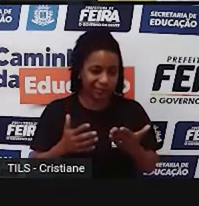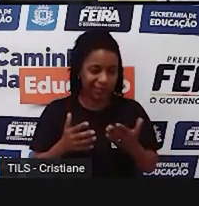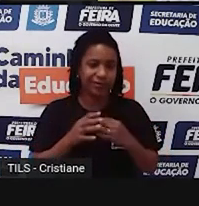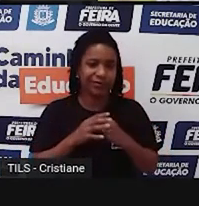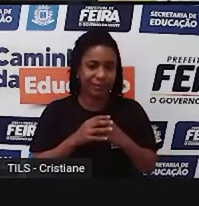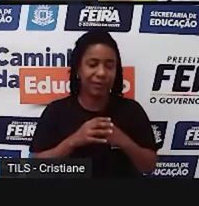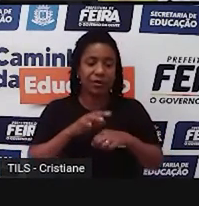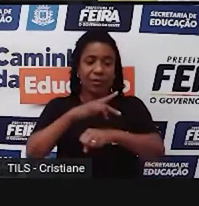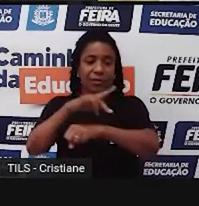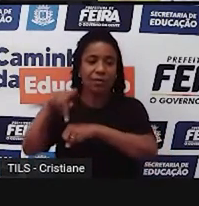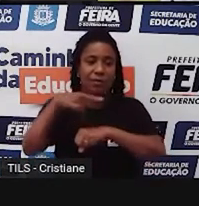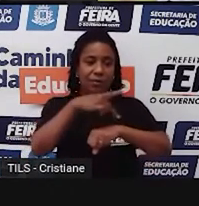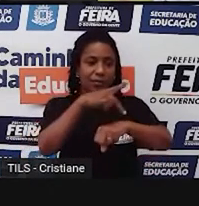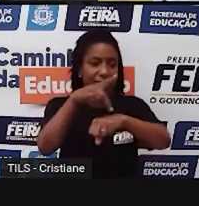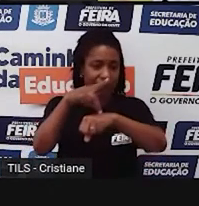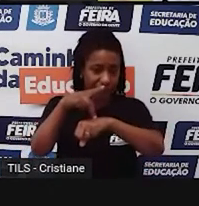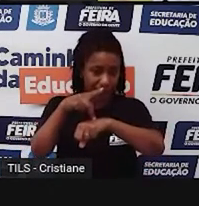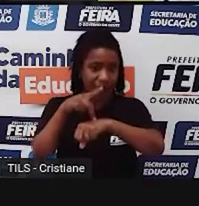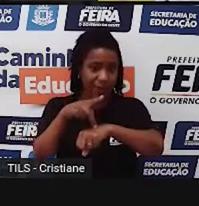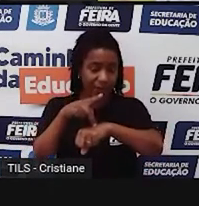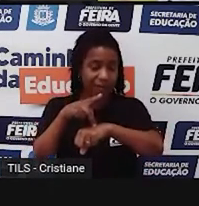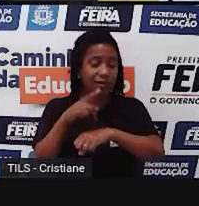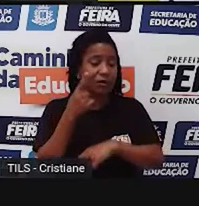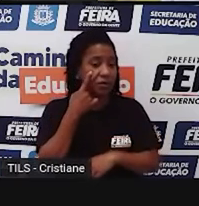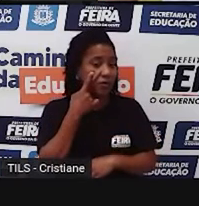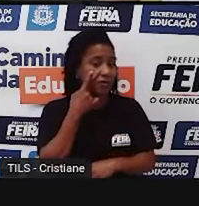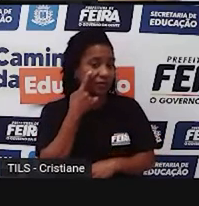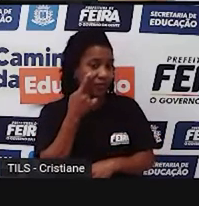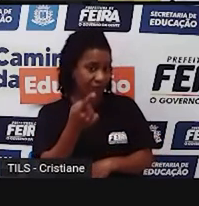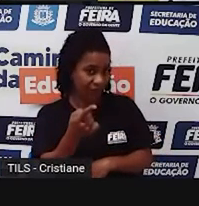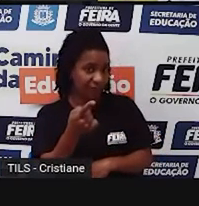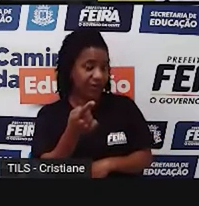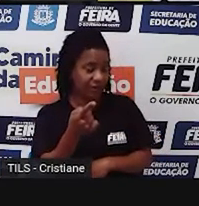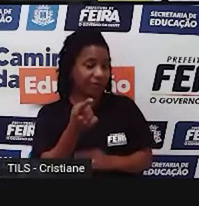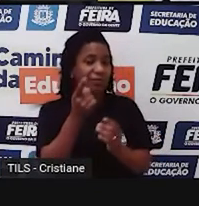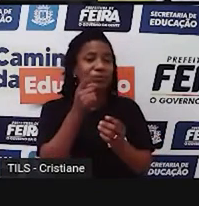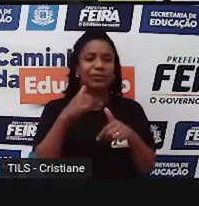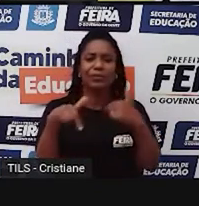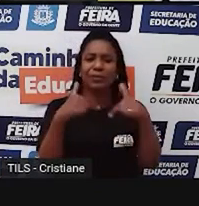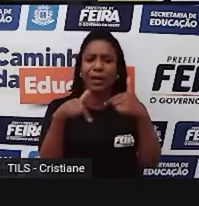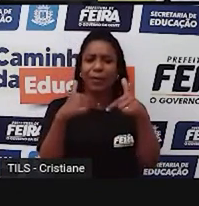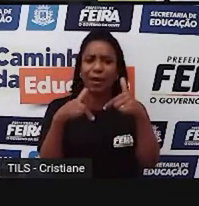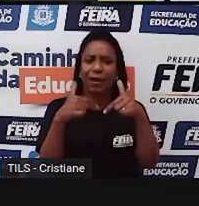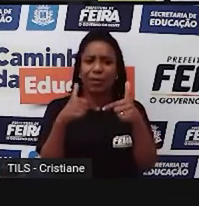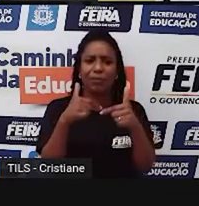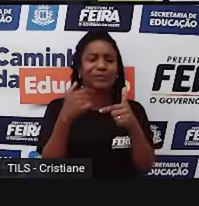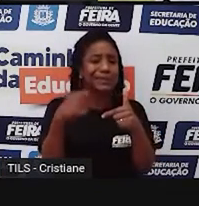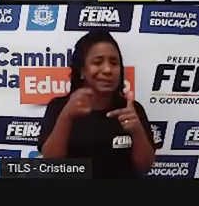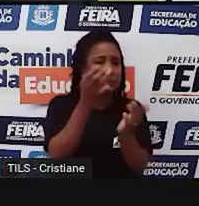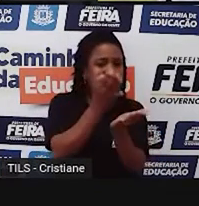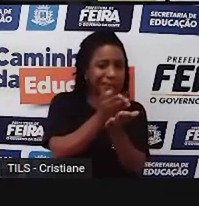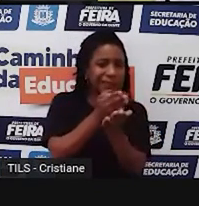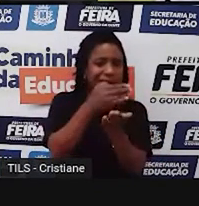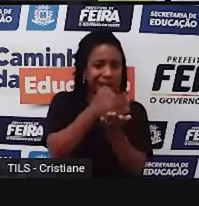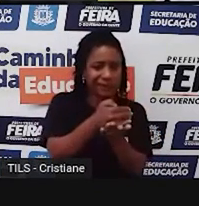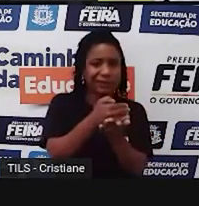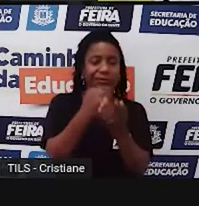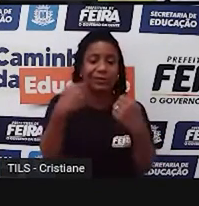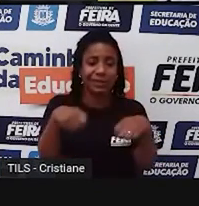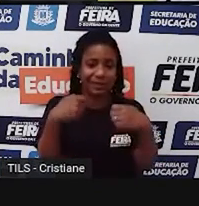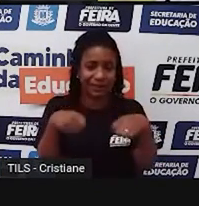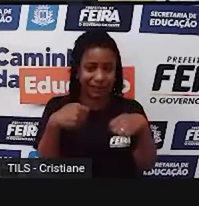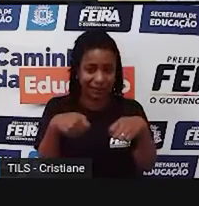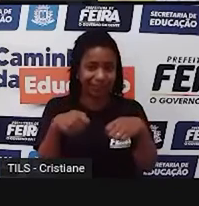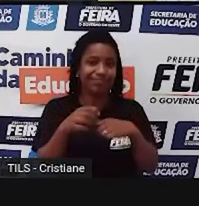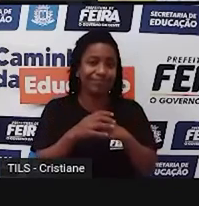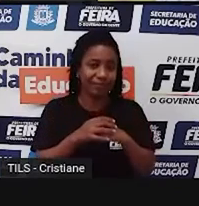próprio país, a gente passa a observar uma divisão do trabalho e as desigualdades,